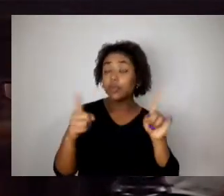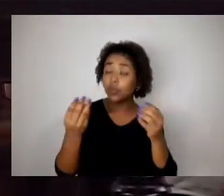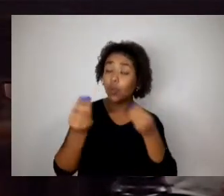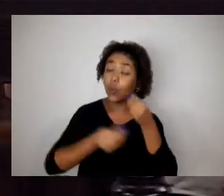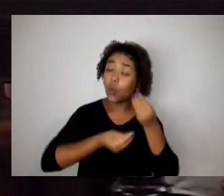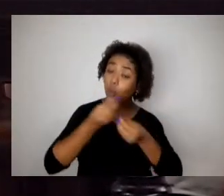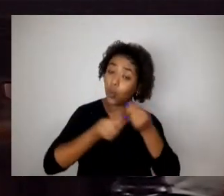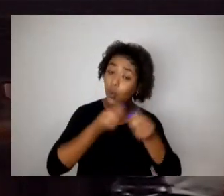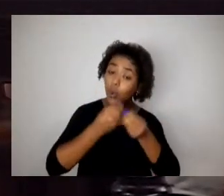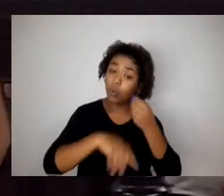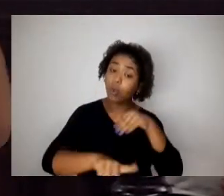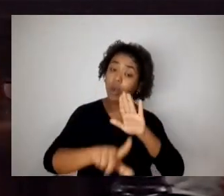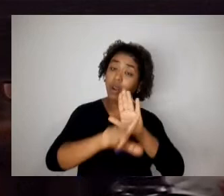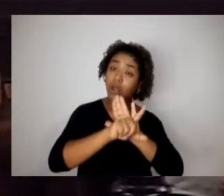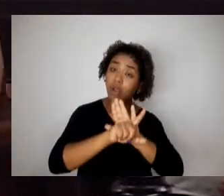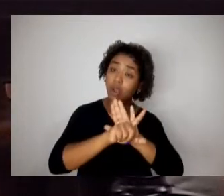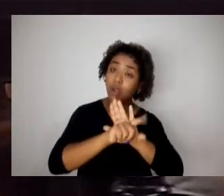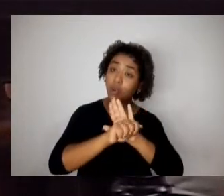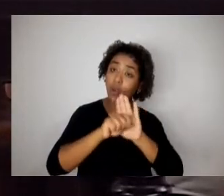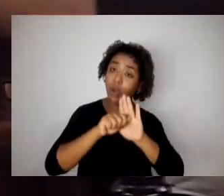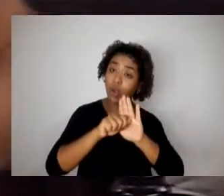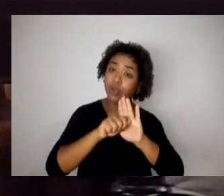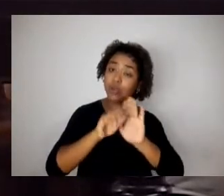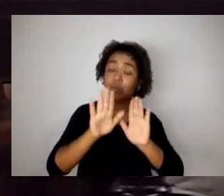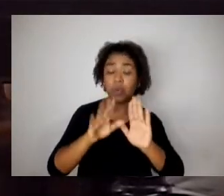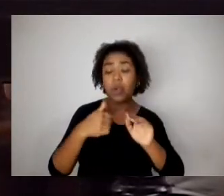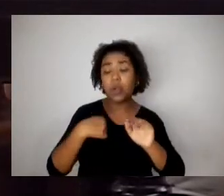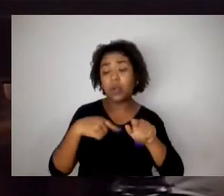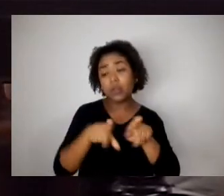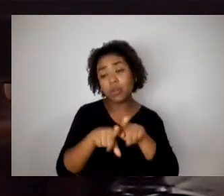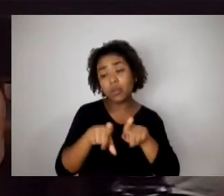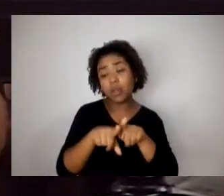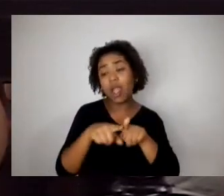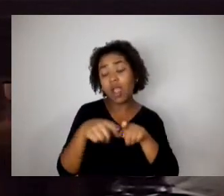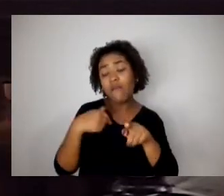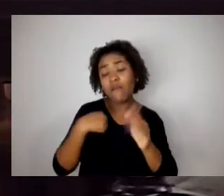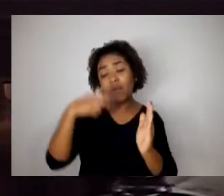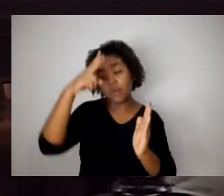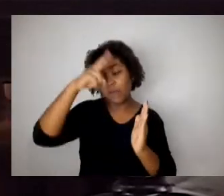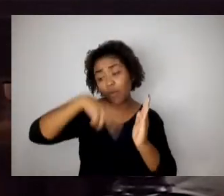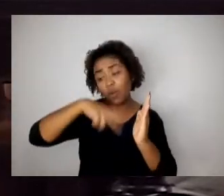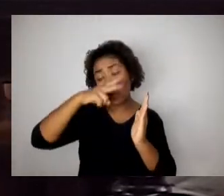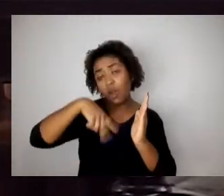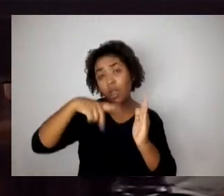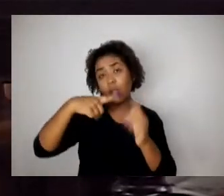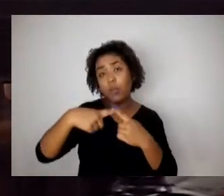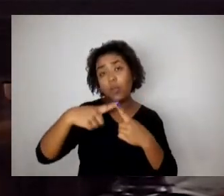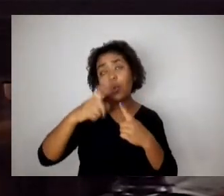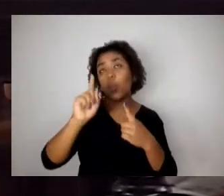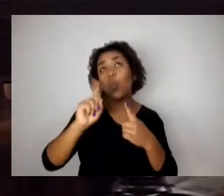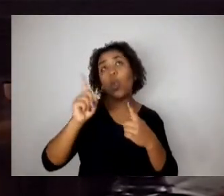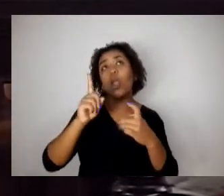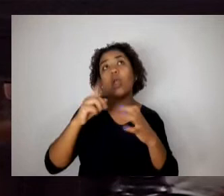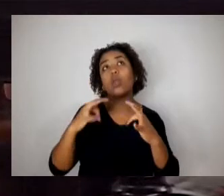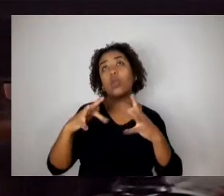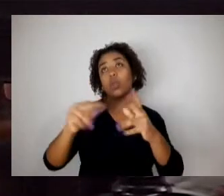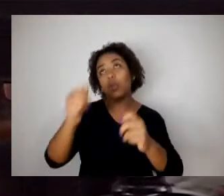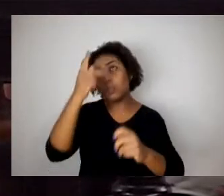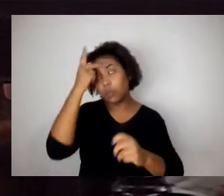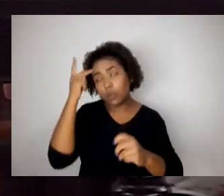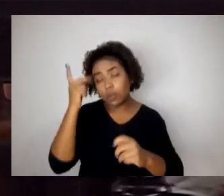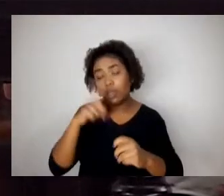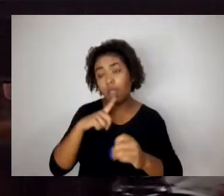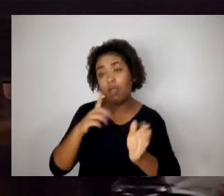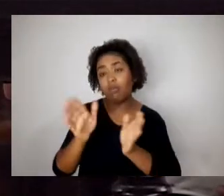o artigo quarto do projeto, já que nós estamos fazendo aqui publicamente, nem todo mundo tem acesso direto ao projeto. Mas o artigo quarto diz